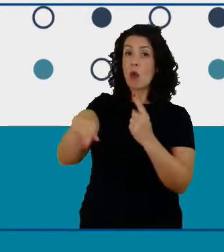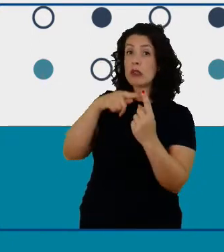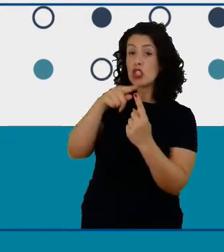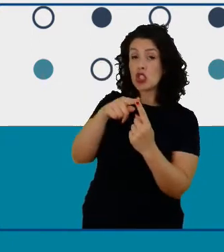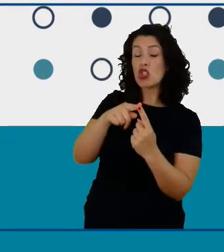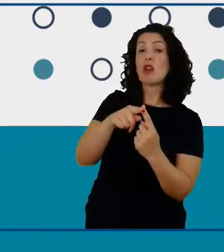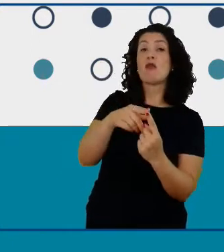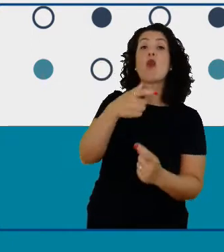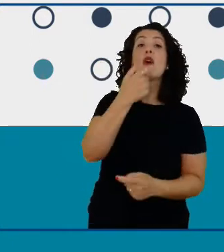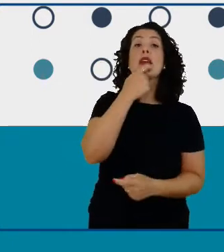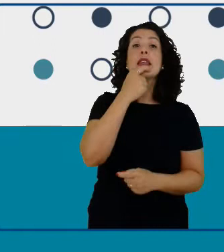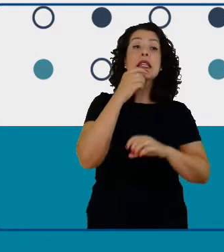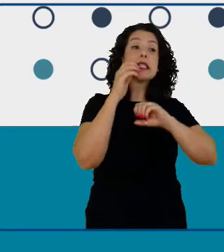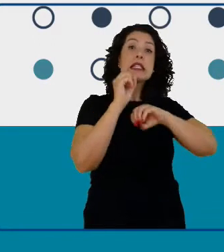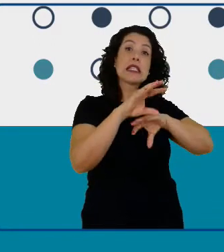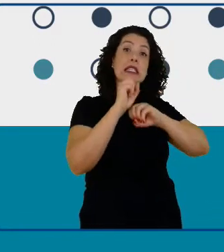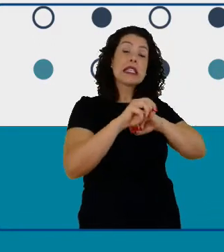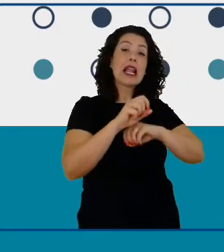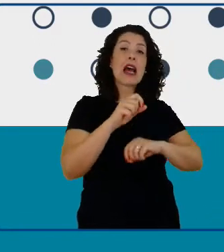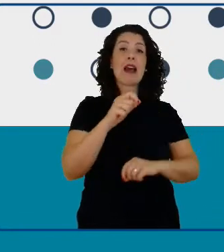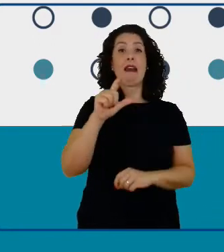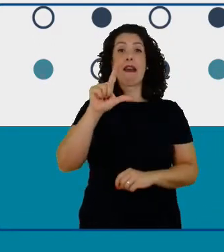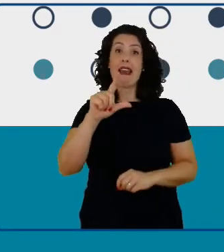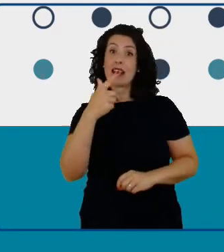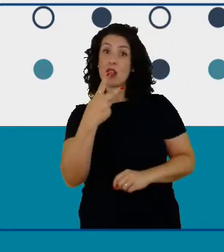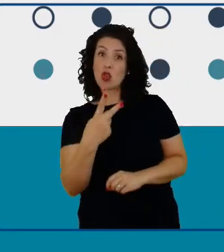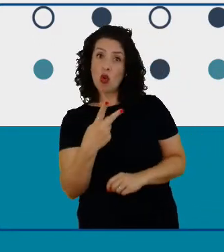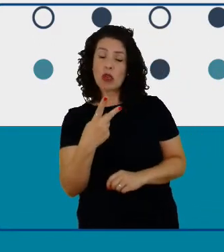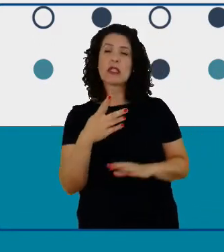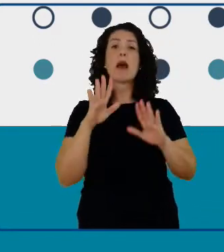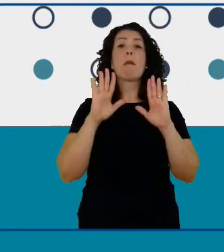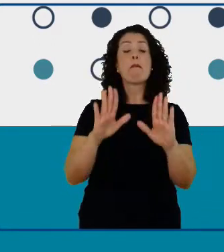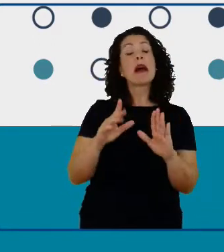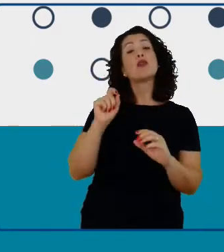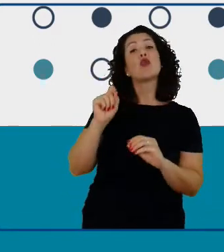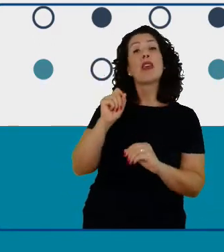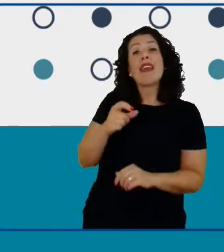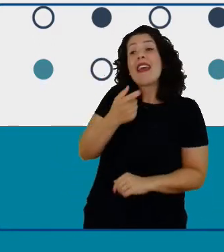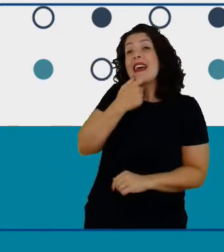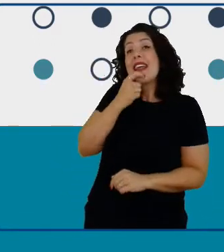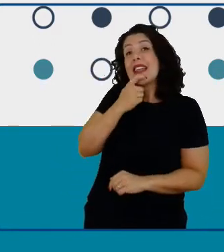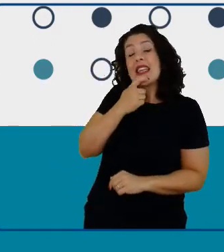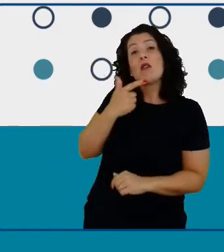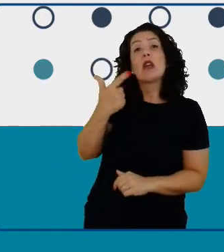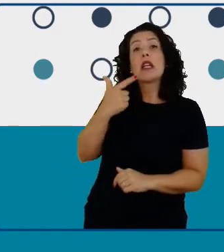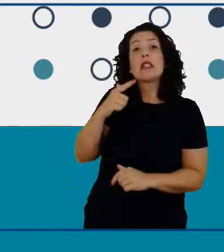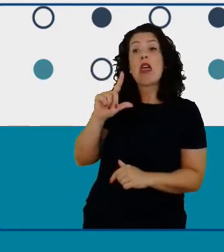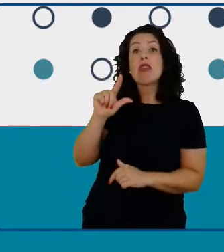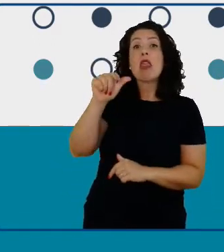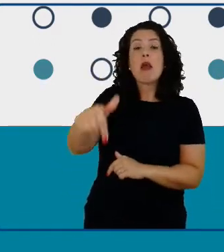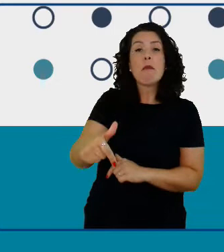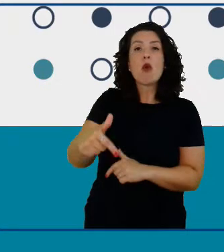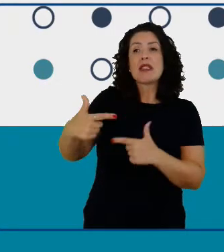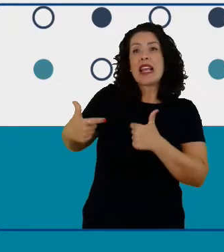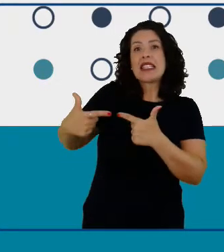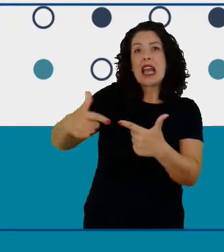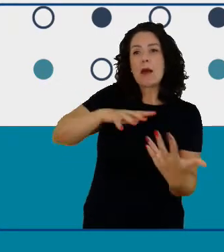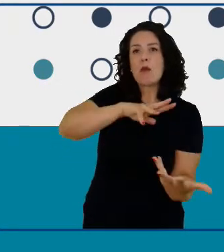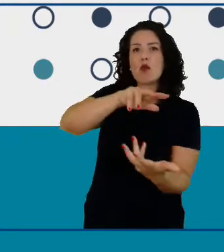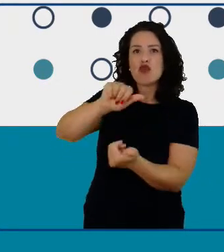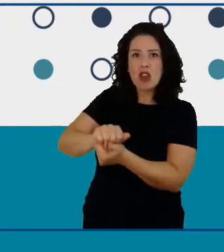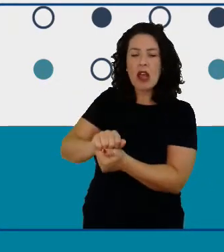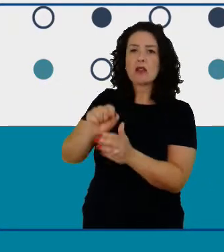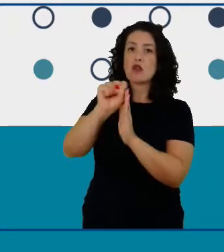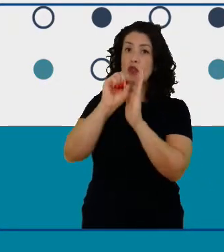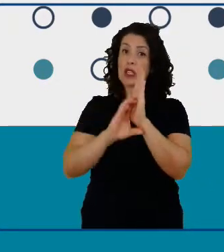tornou predominante na ciência depois das guerras das guerras mundiais do século XX então antes disso havia